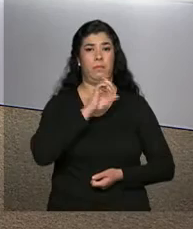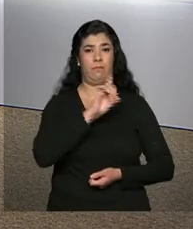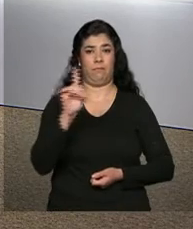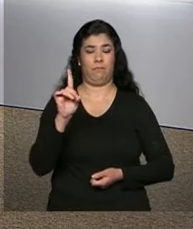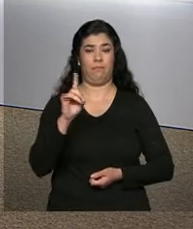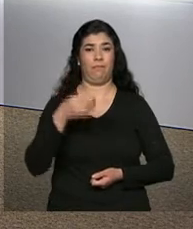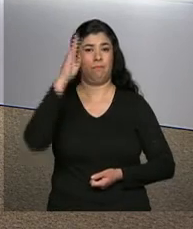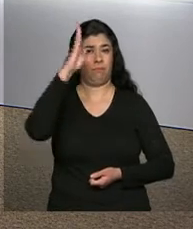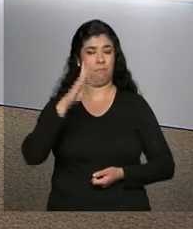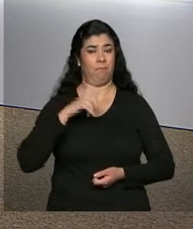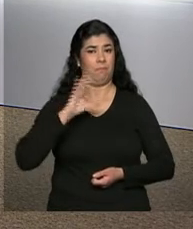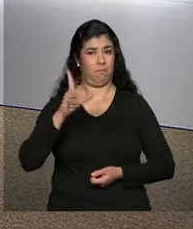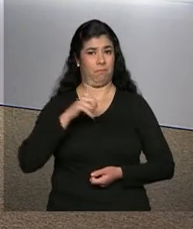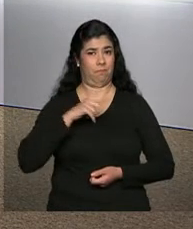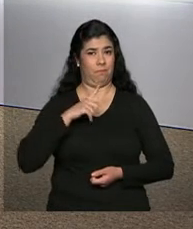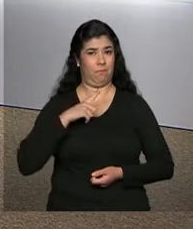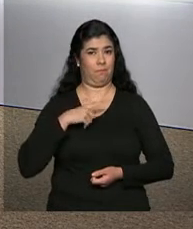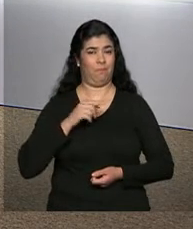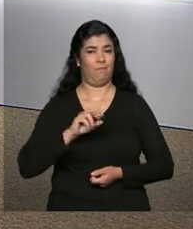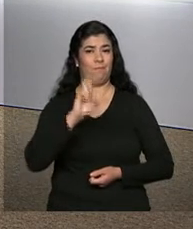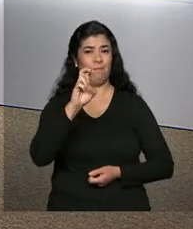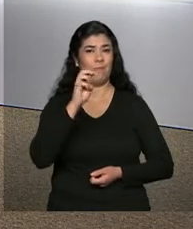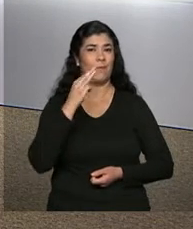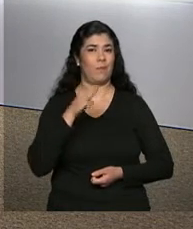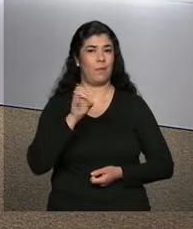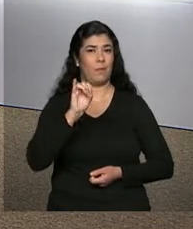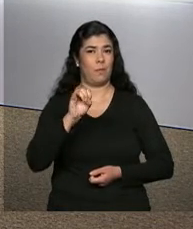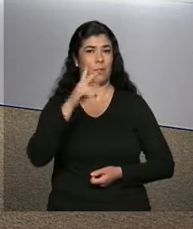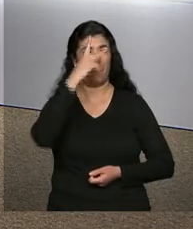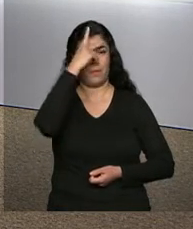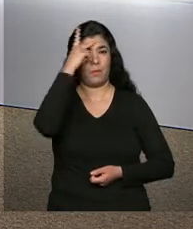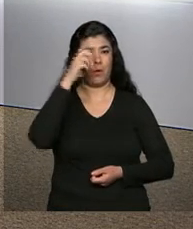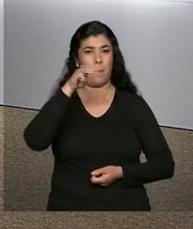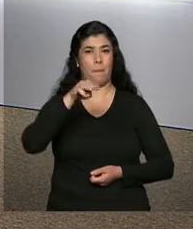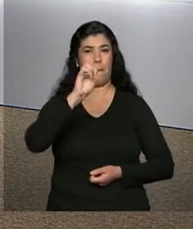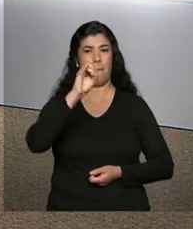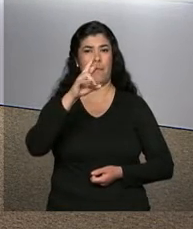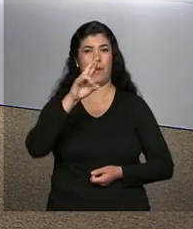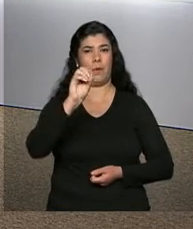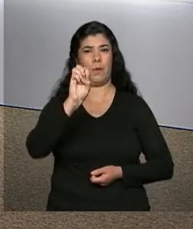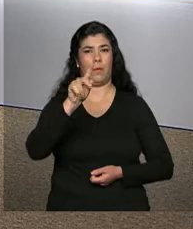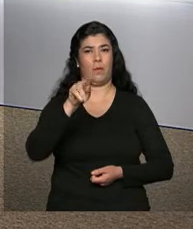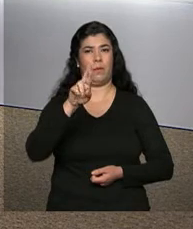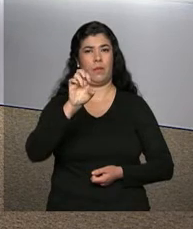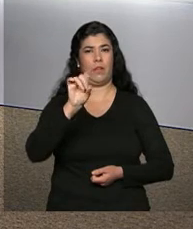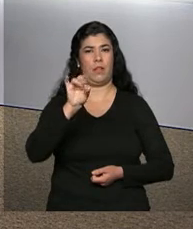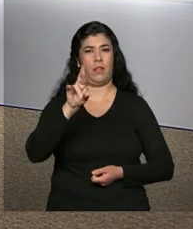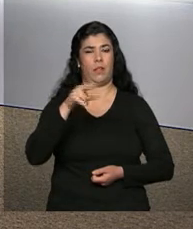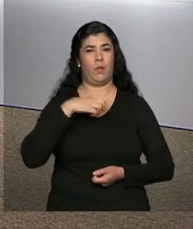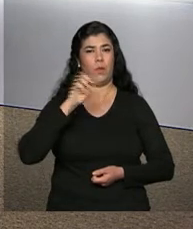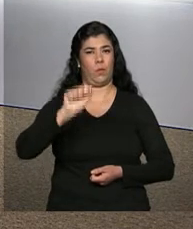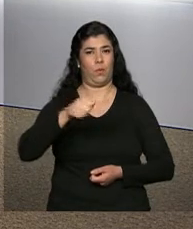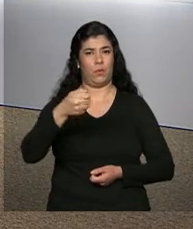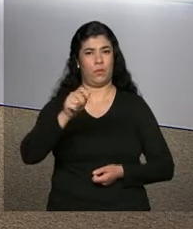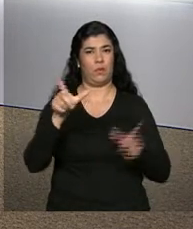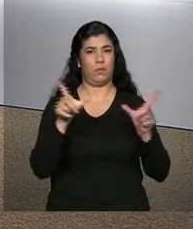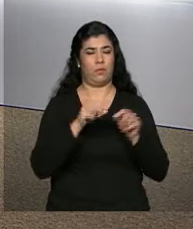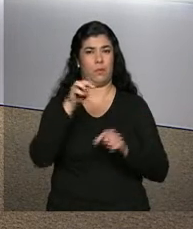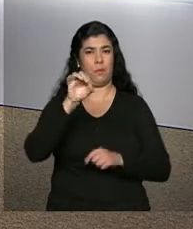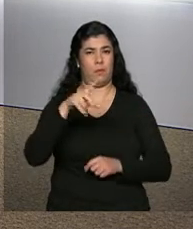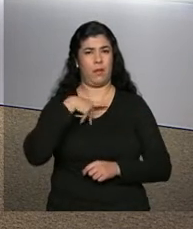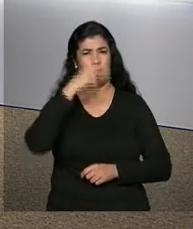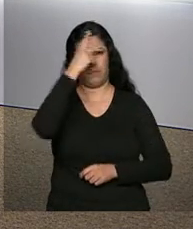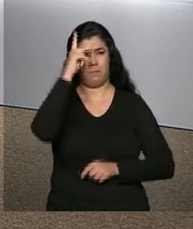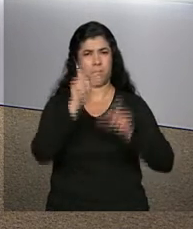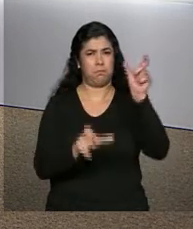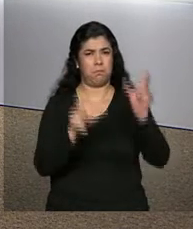O Brasil acaba de atingir a marca de 5 milhões de microempreendedores individuais. Muitas dessas pessoas estavam